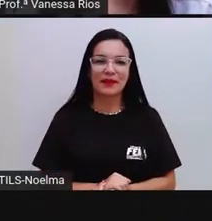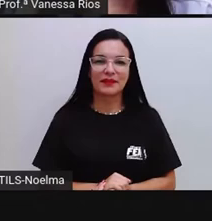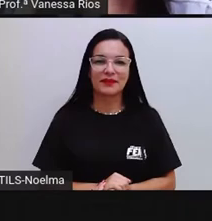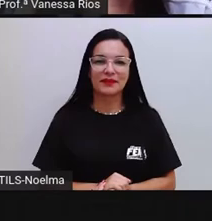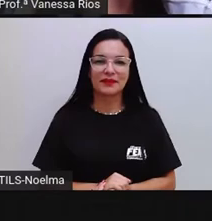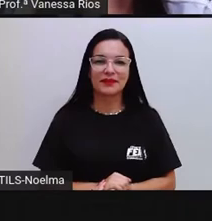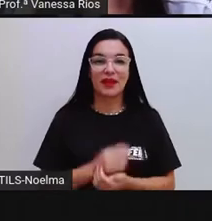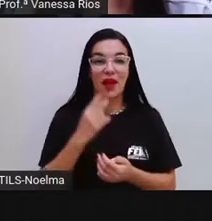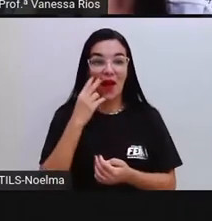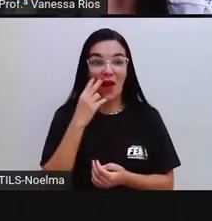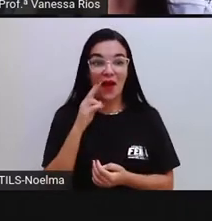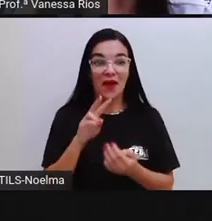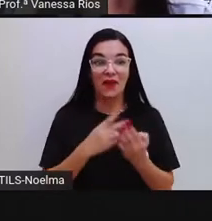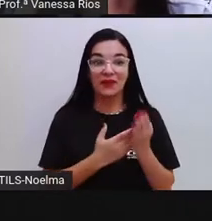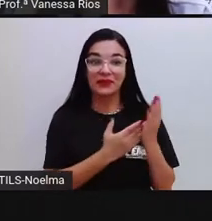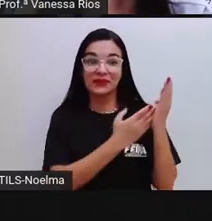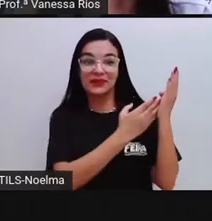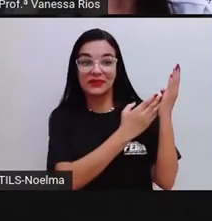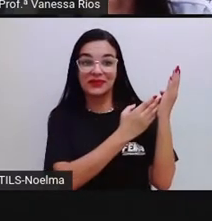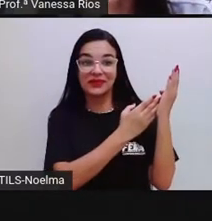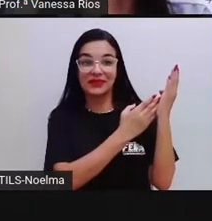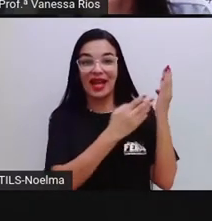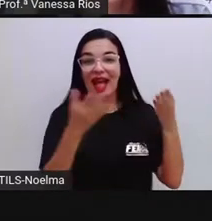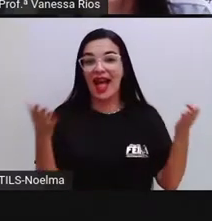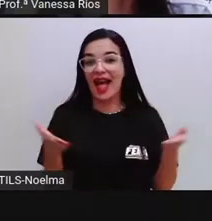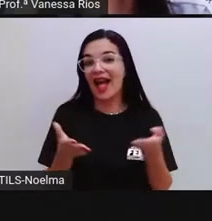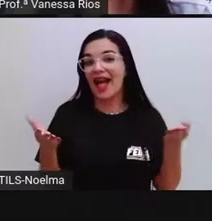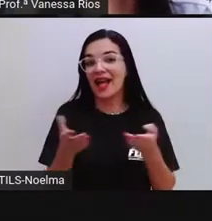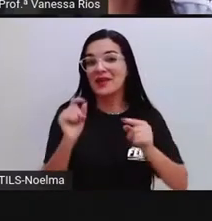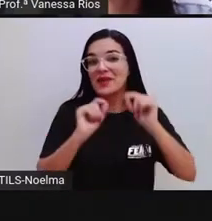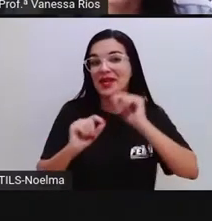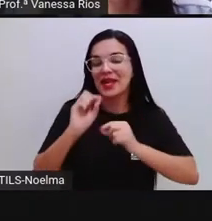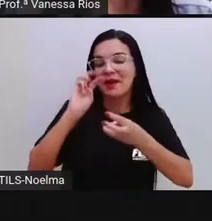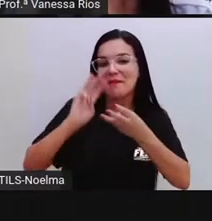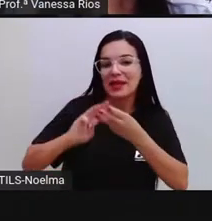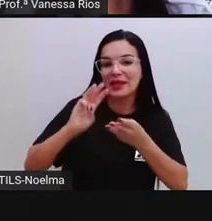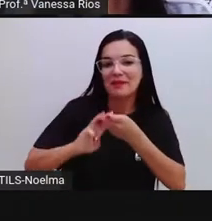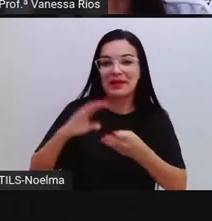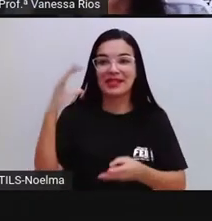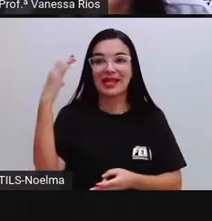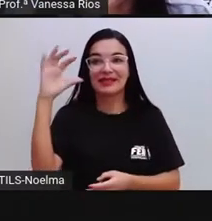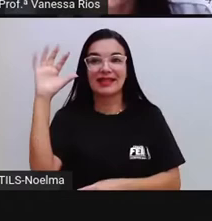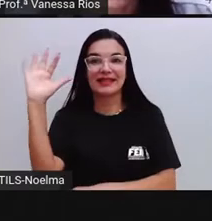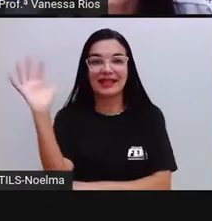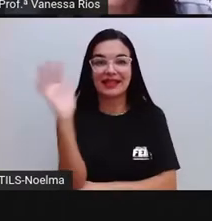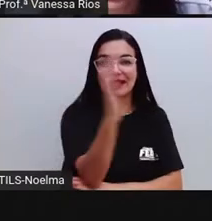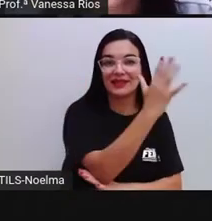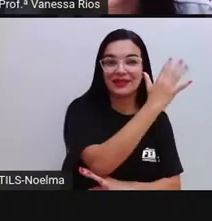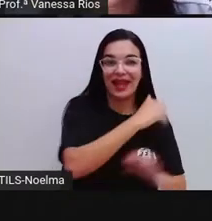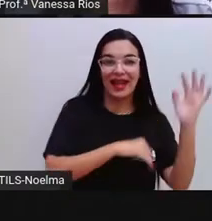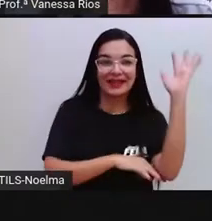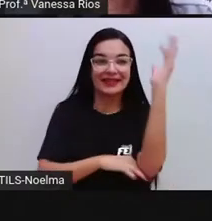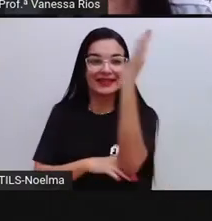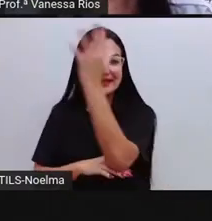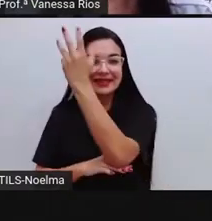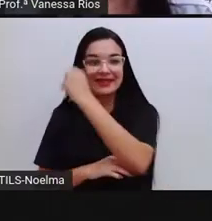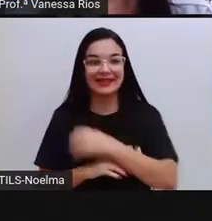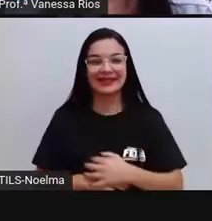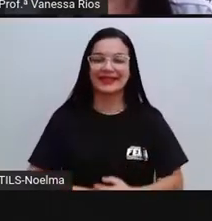Olha só, turma, nossa aula agora é de Matemática e Ciências Naturais.